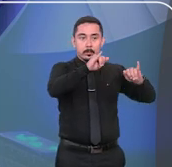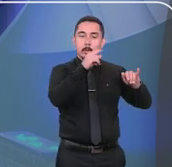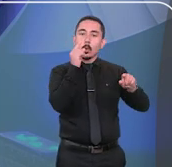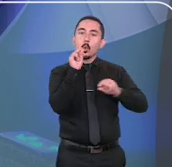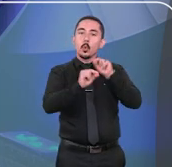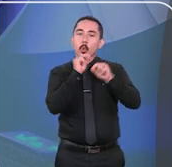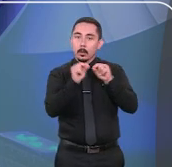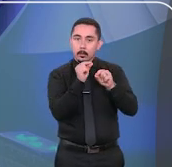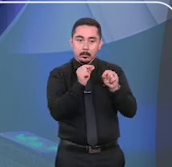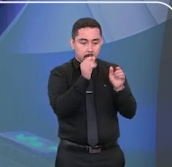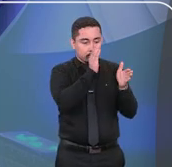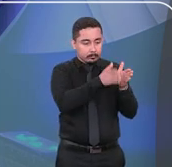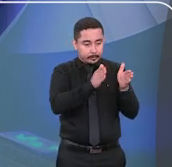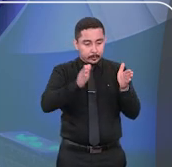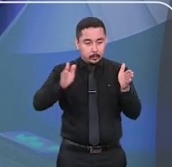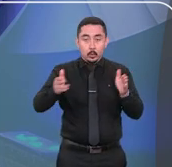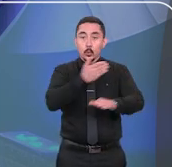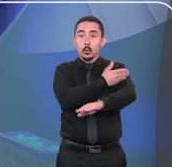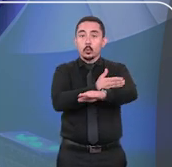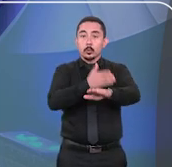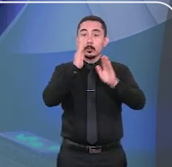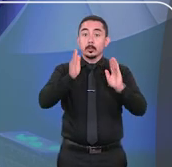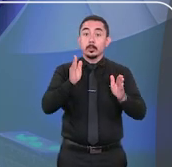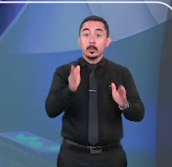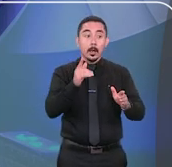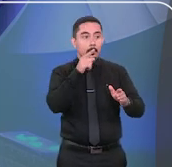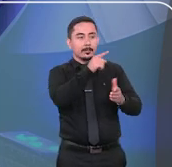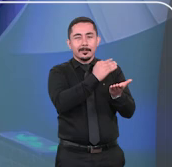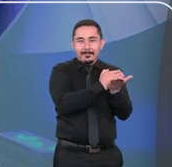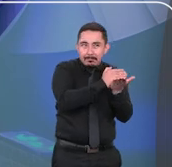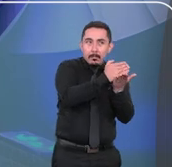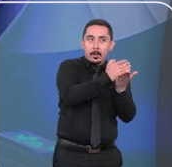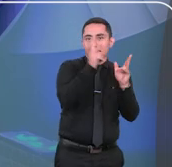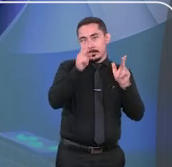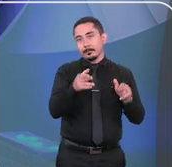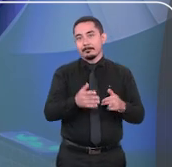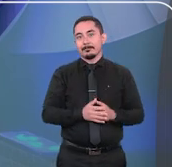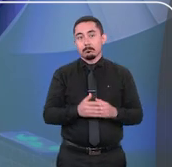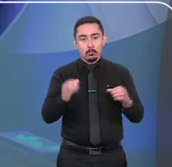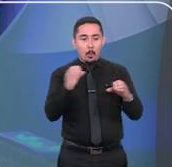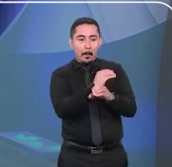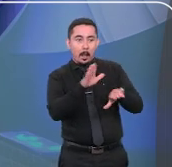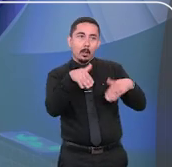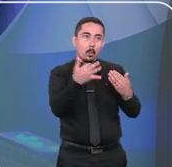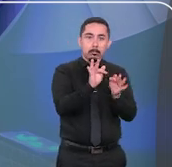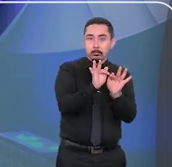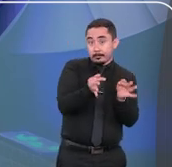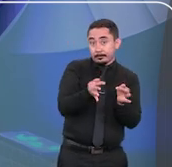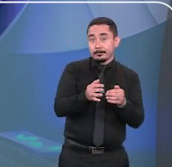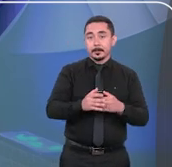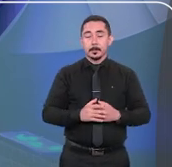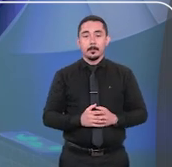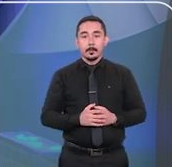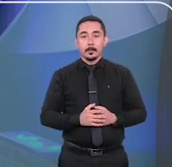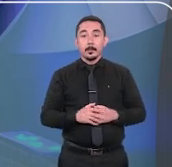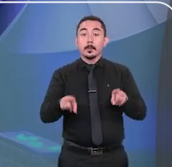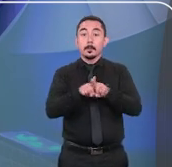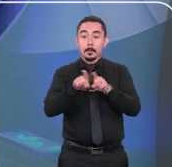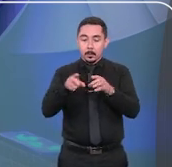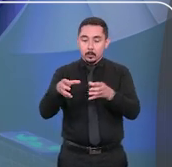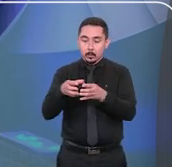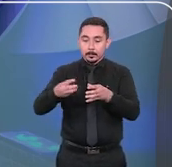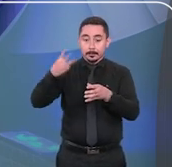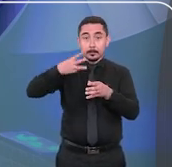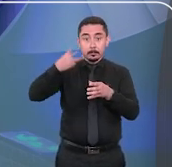seguir a mesma modalidade usada para transmitir inicialmente. Completa ou simplificada. Já na terceira